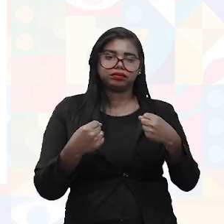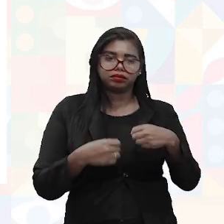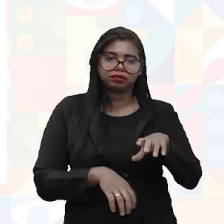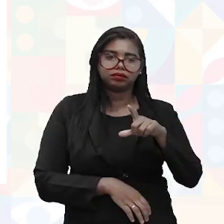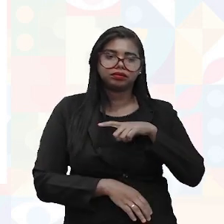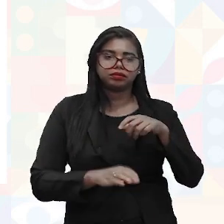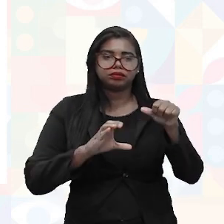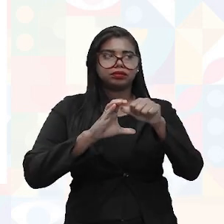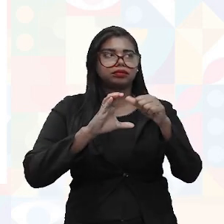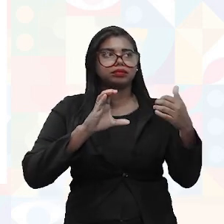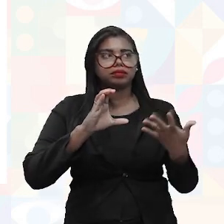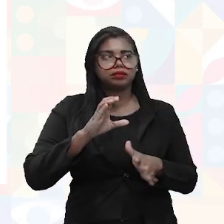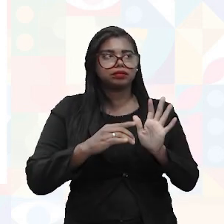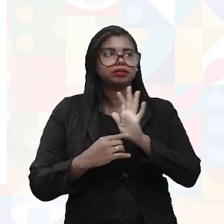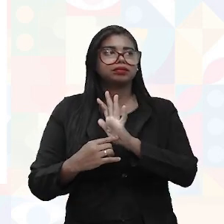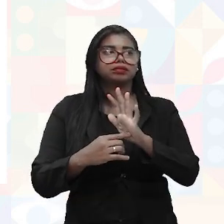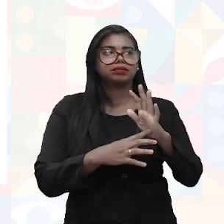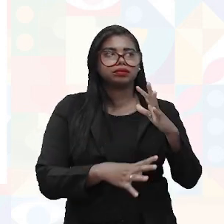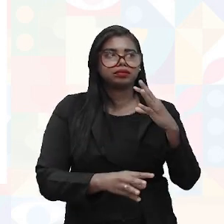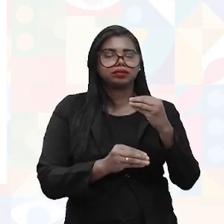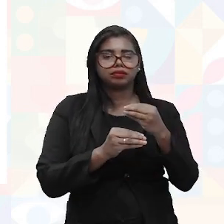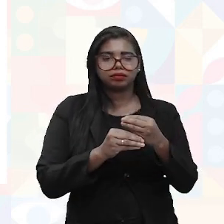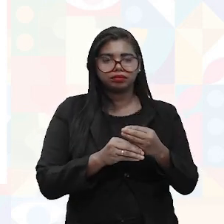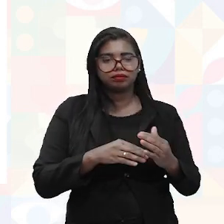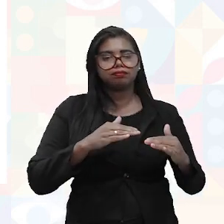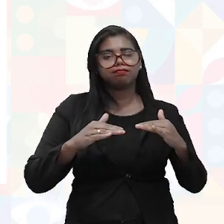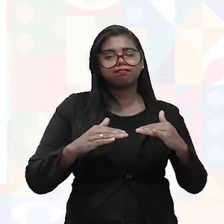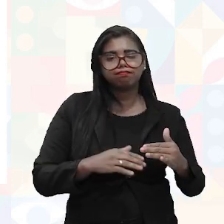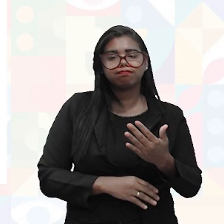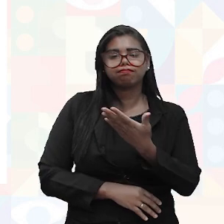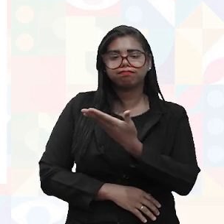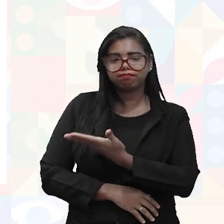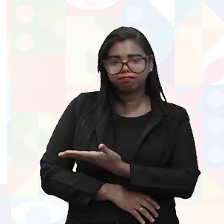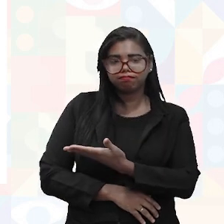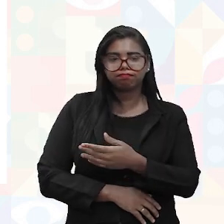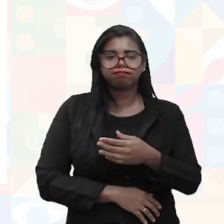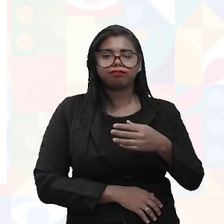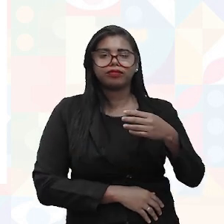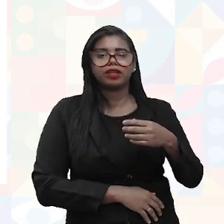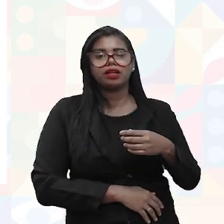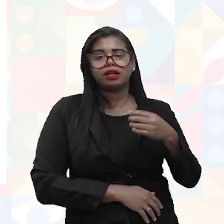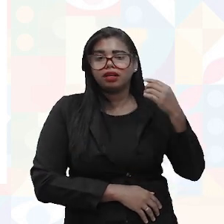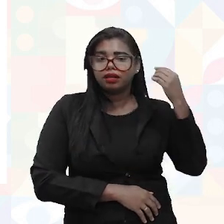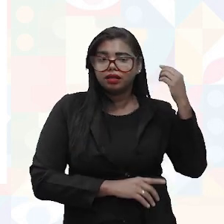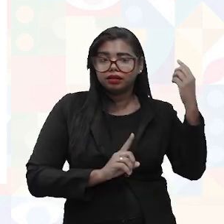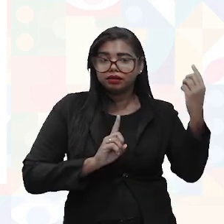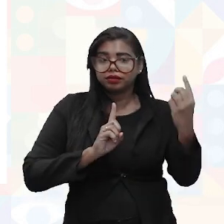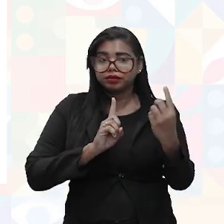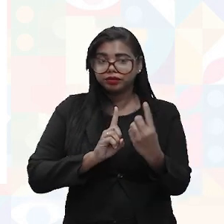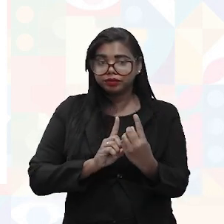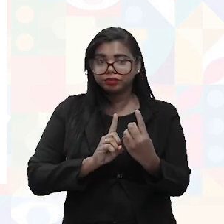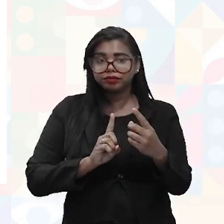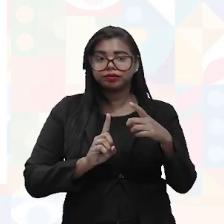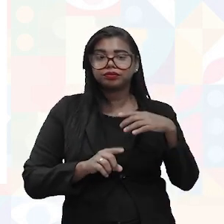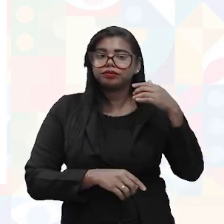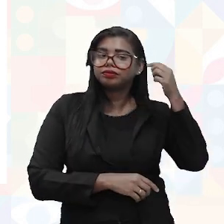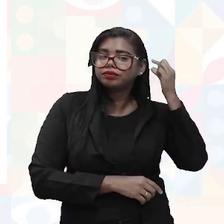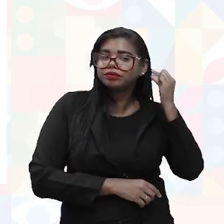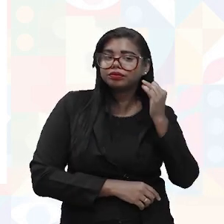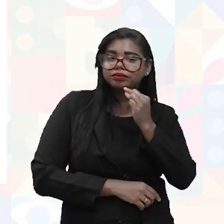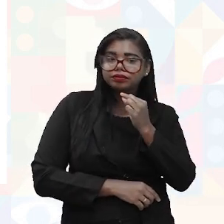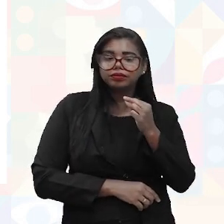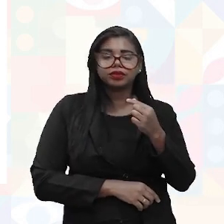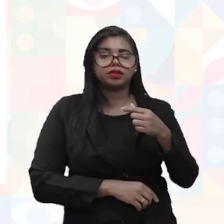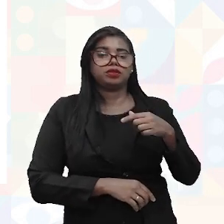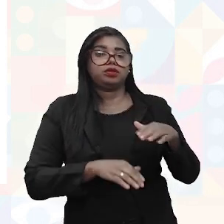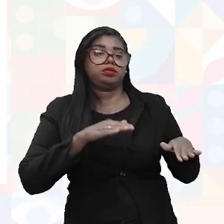características dimensionais para eu me movimentar. Então, também no teleatendimento, eu preciso ter essas características para eu poder me movimentar e